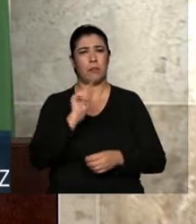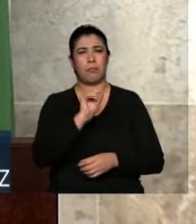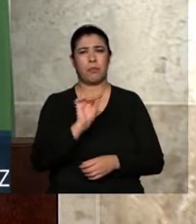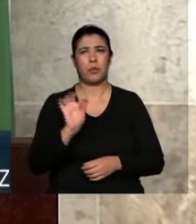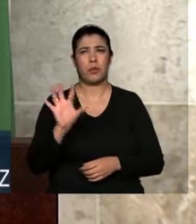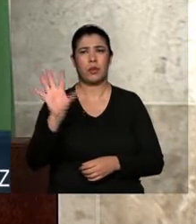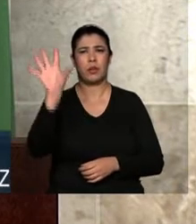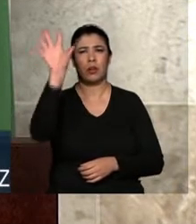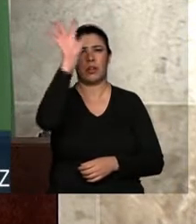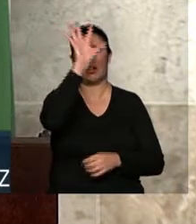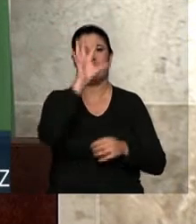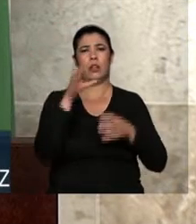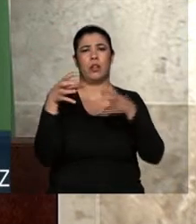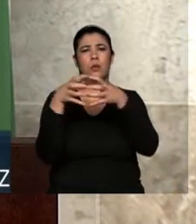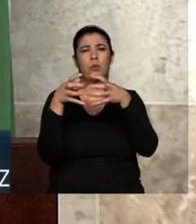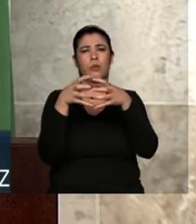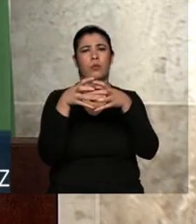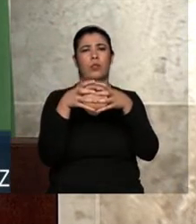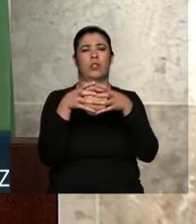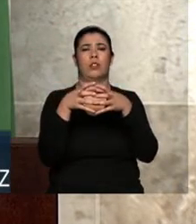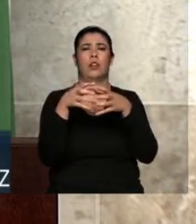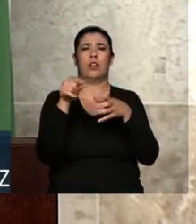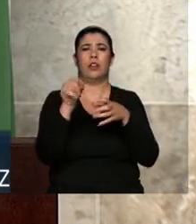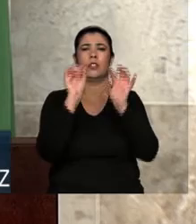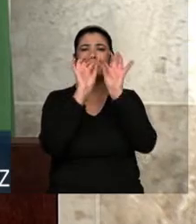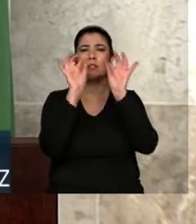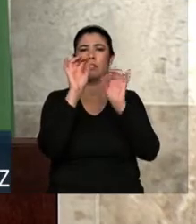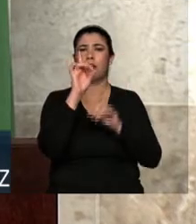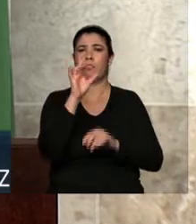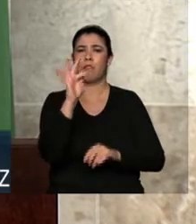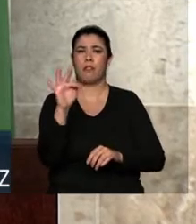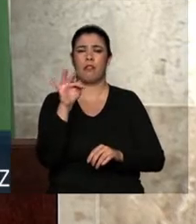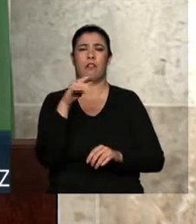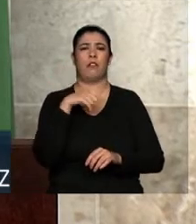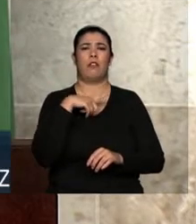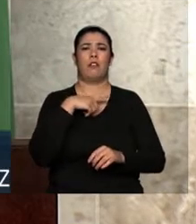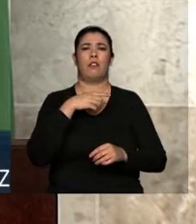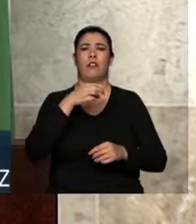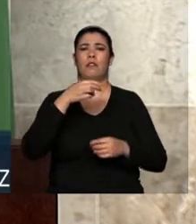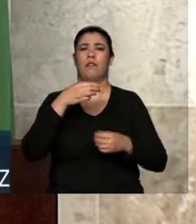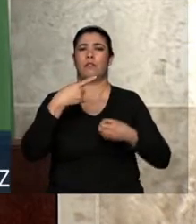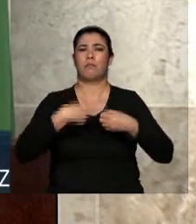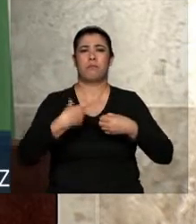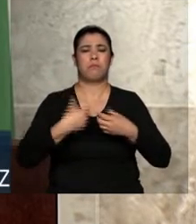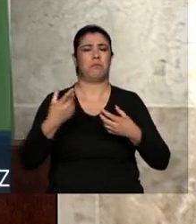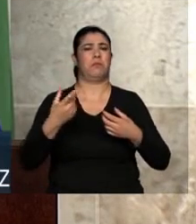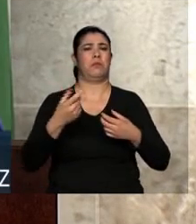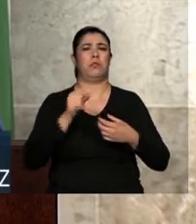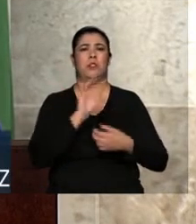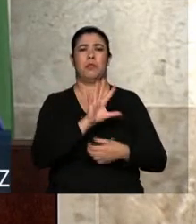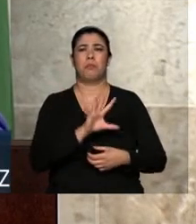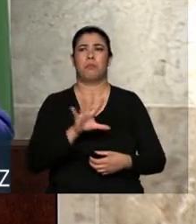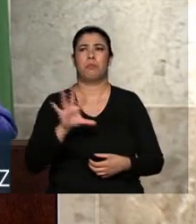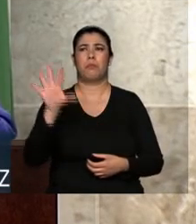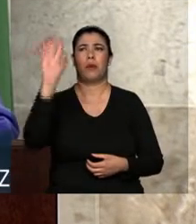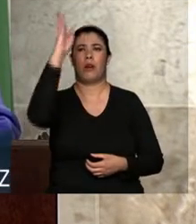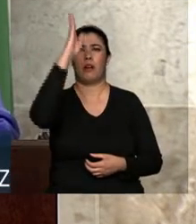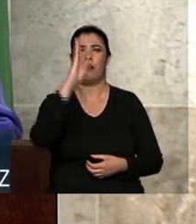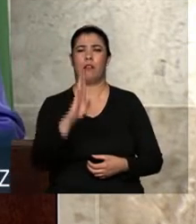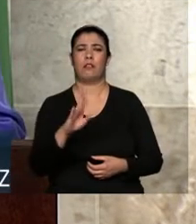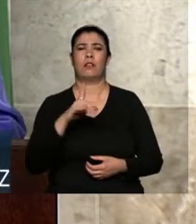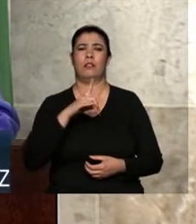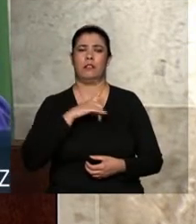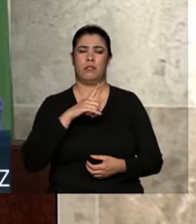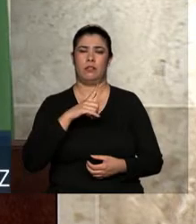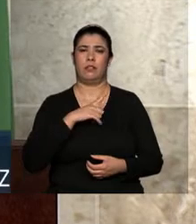comunidade, em cada distrito desse país, em cada bairro, em cada região desse país, tem uma